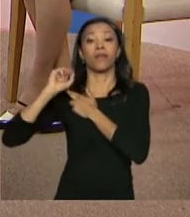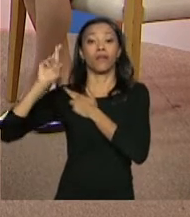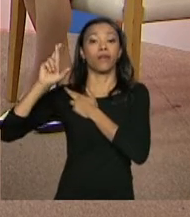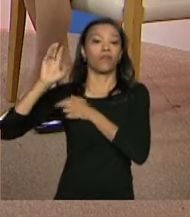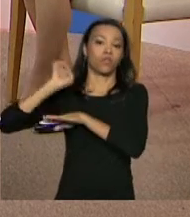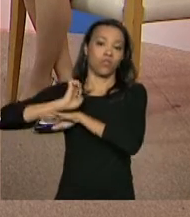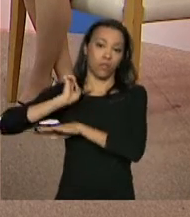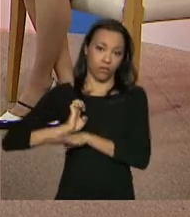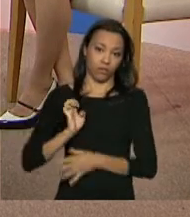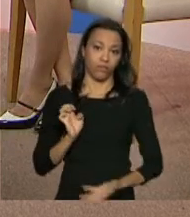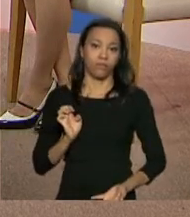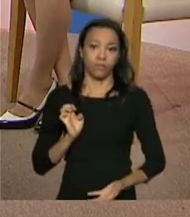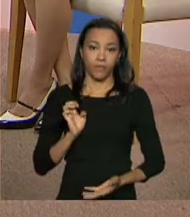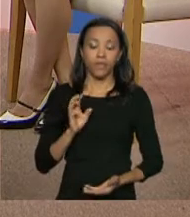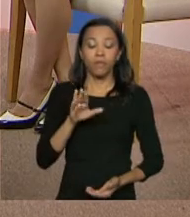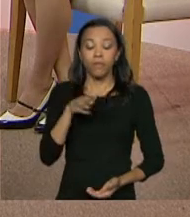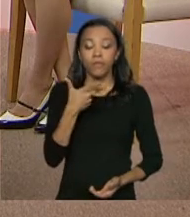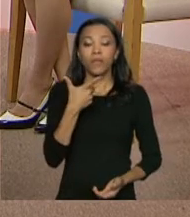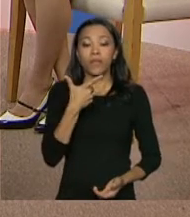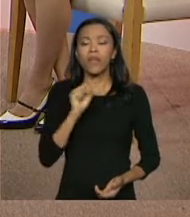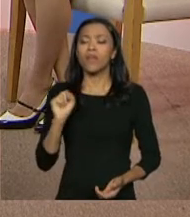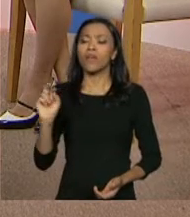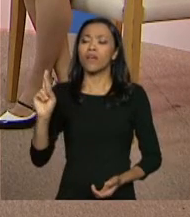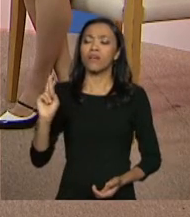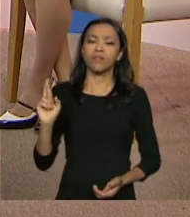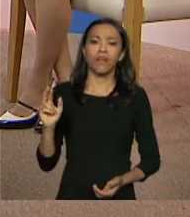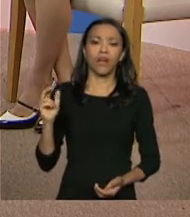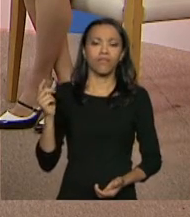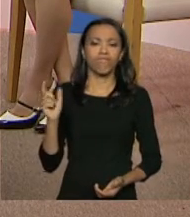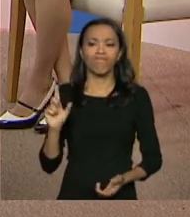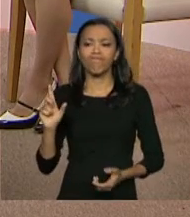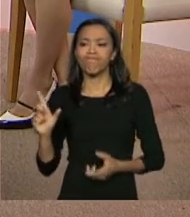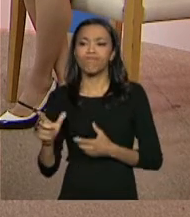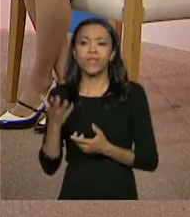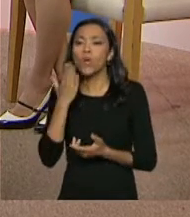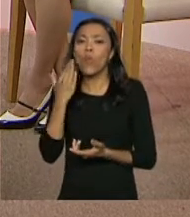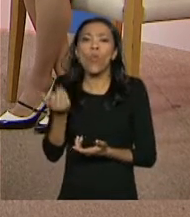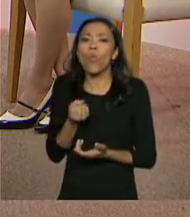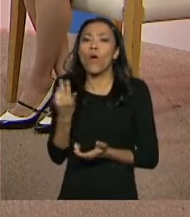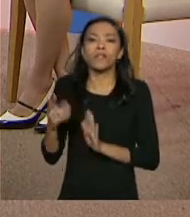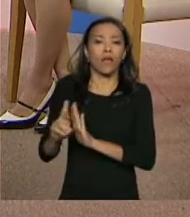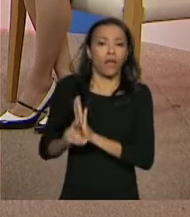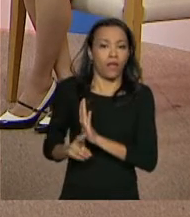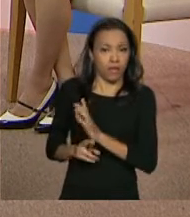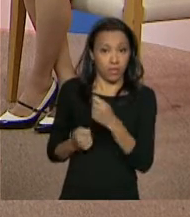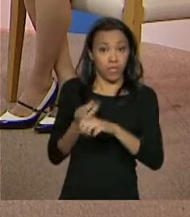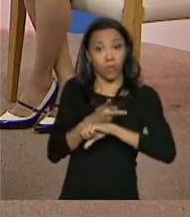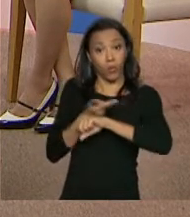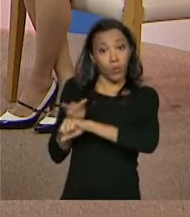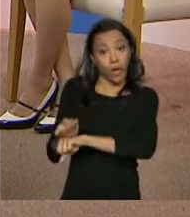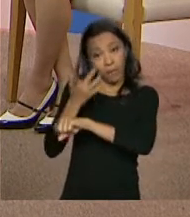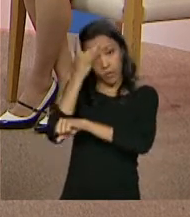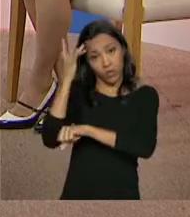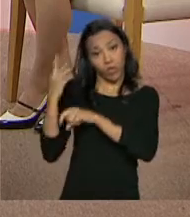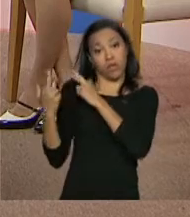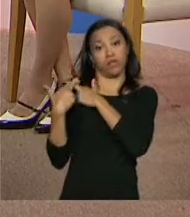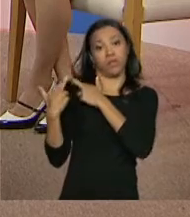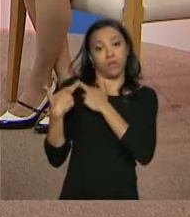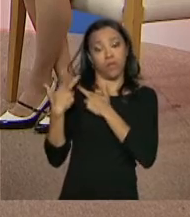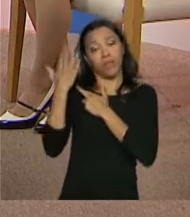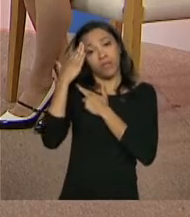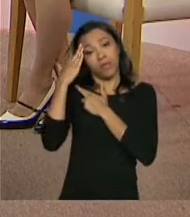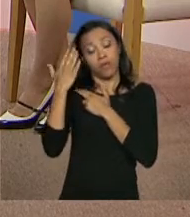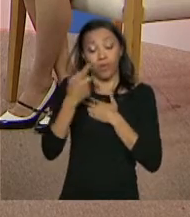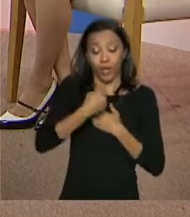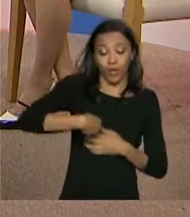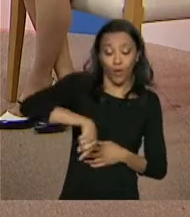quem está tendo essa iniciativa para entender quais são as regras. Porque, como a gente falou, nem sempre a gente tem a visão